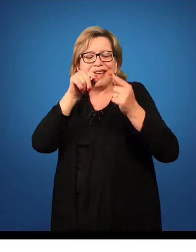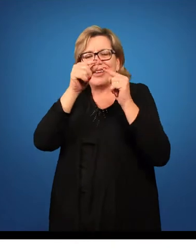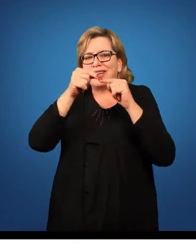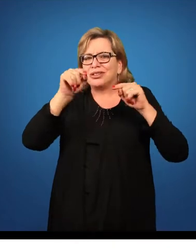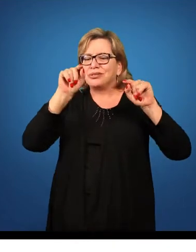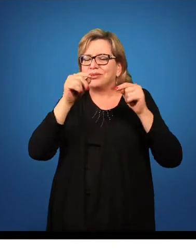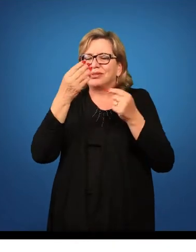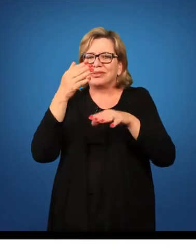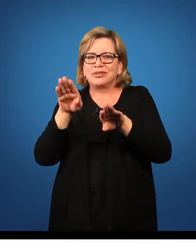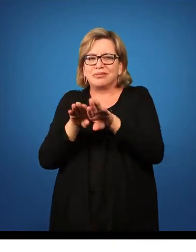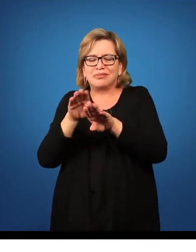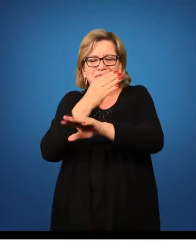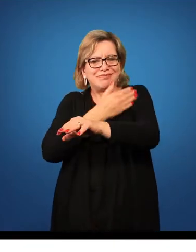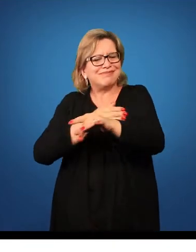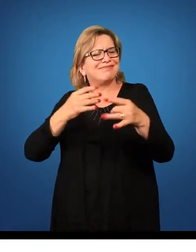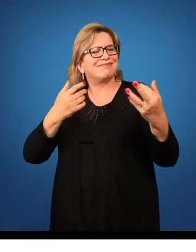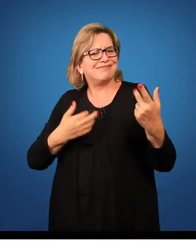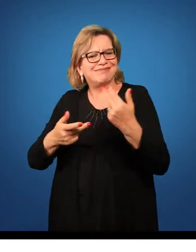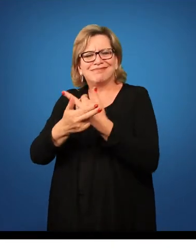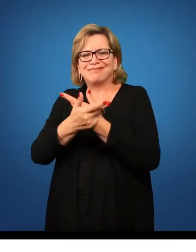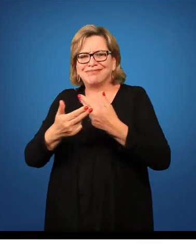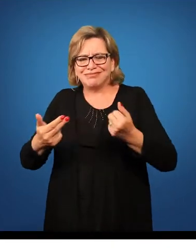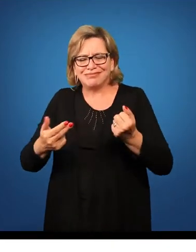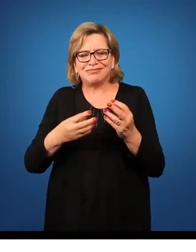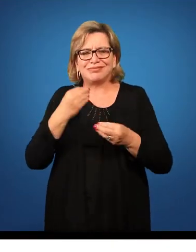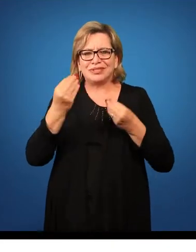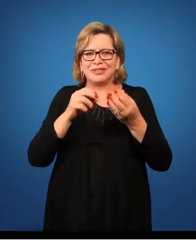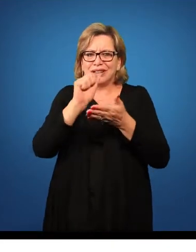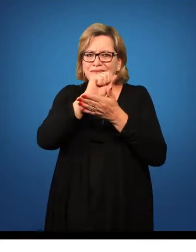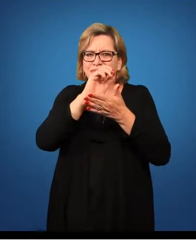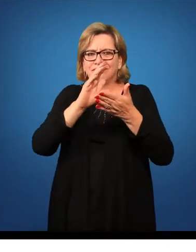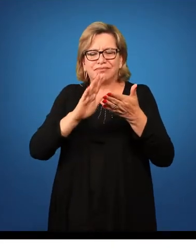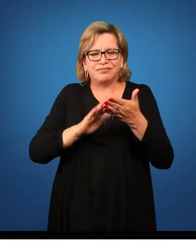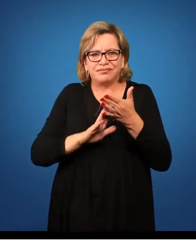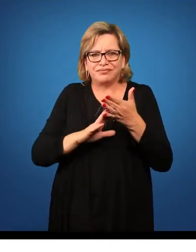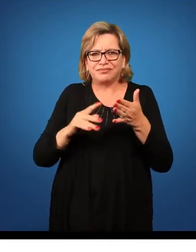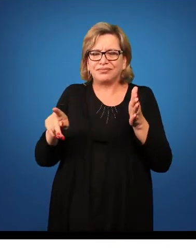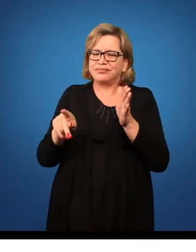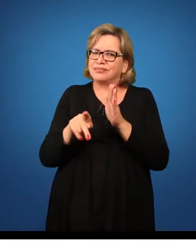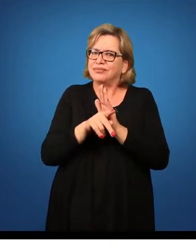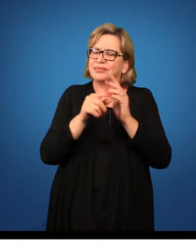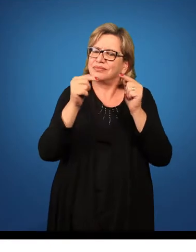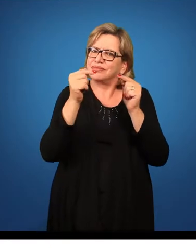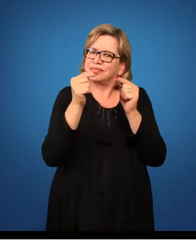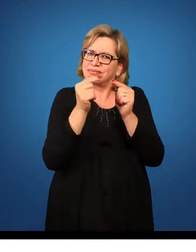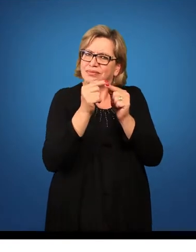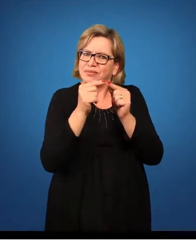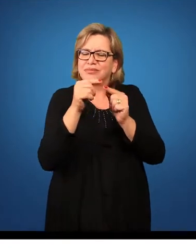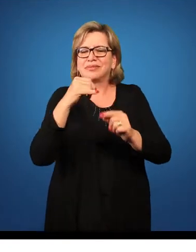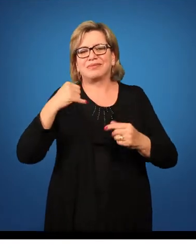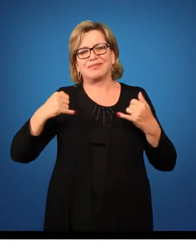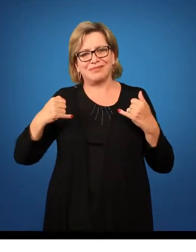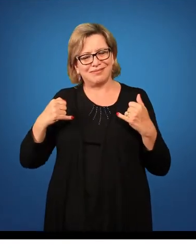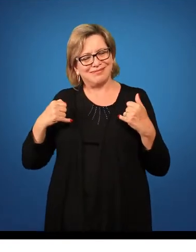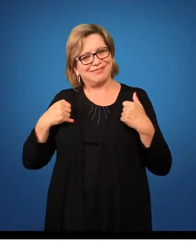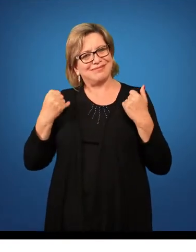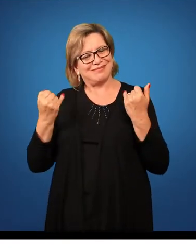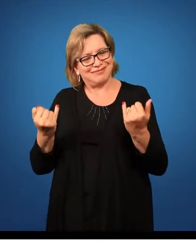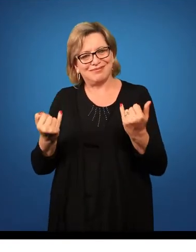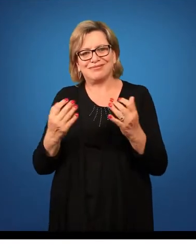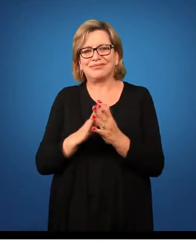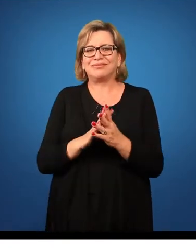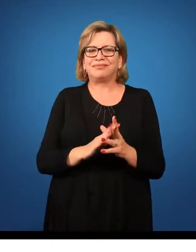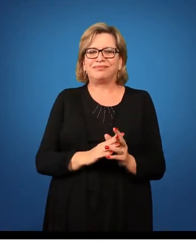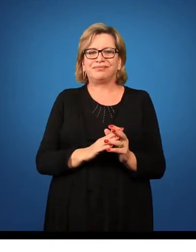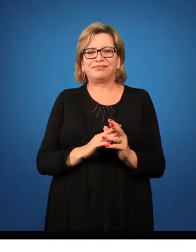instrumental, entre outros. Então através de atividades que sejam apropriadas também a cada idade, a cada faixa etária.